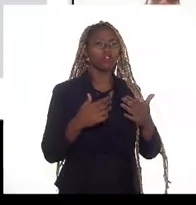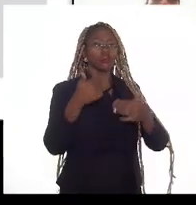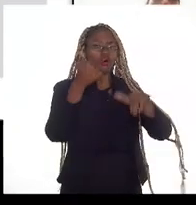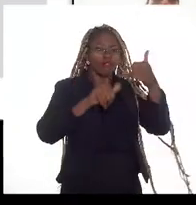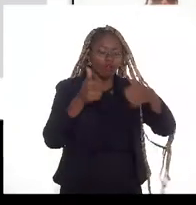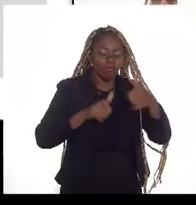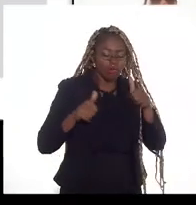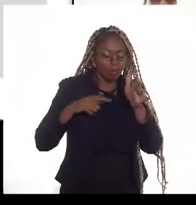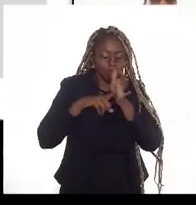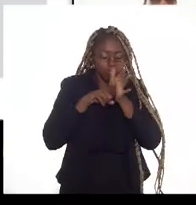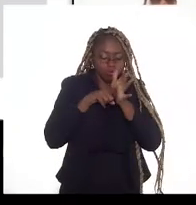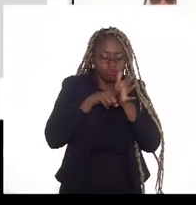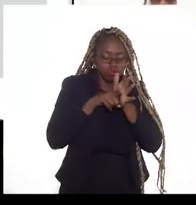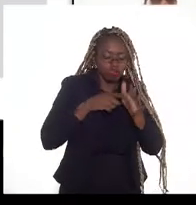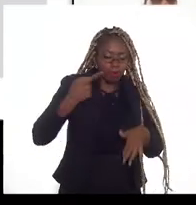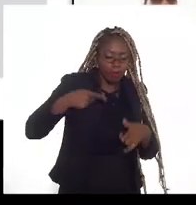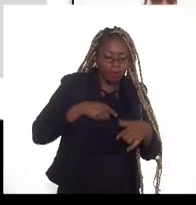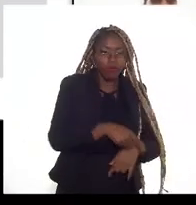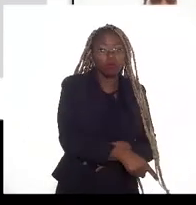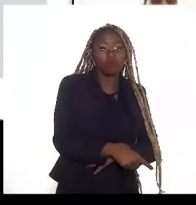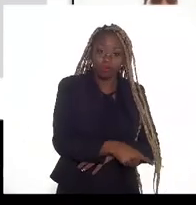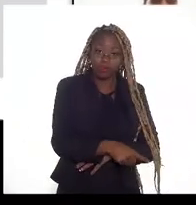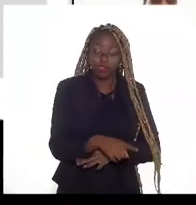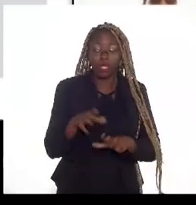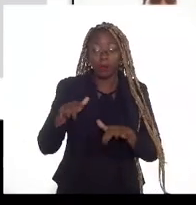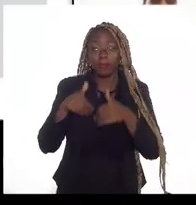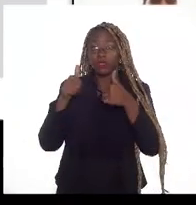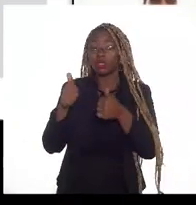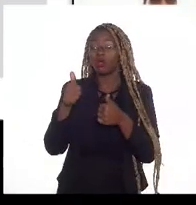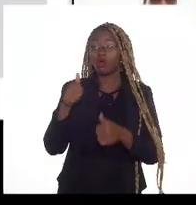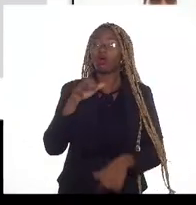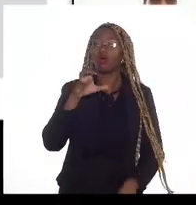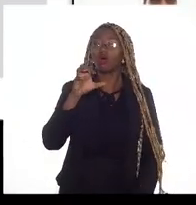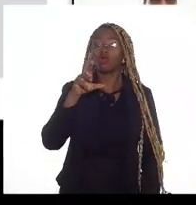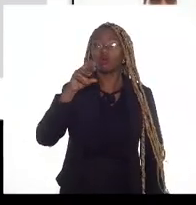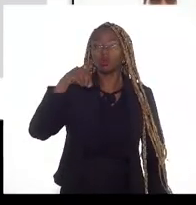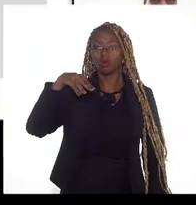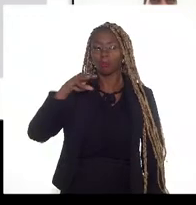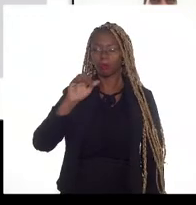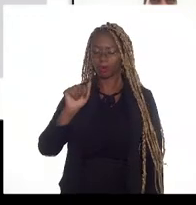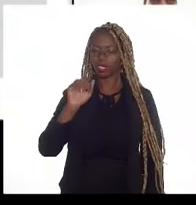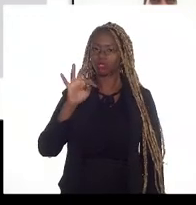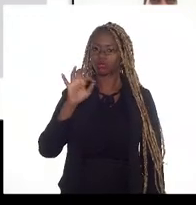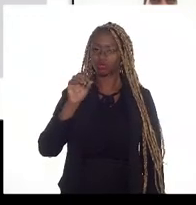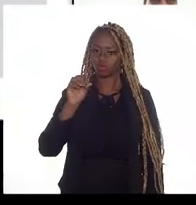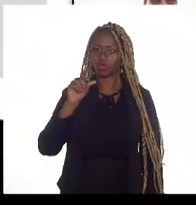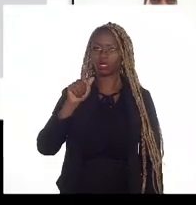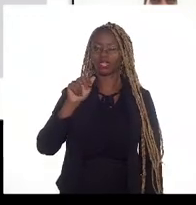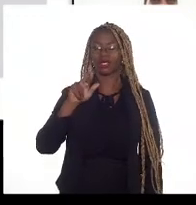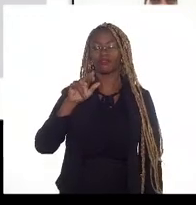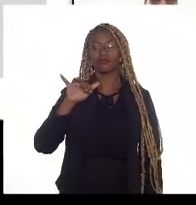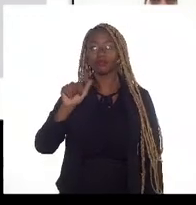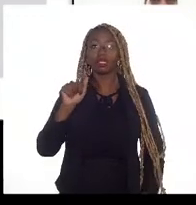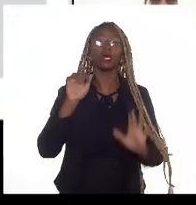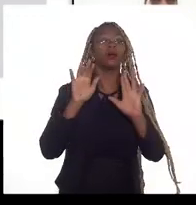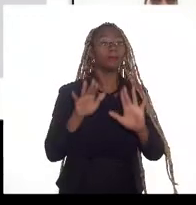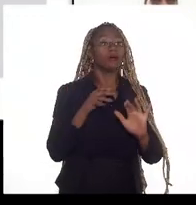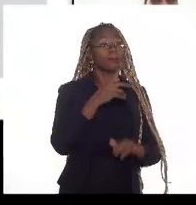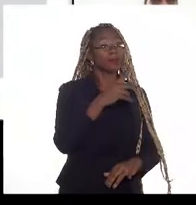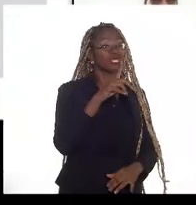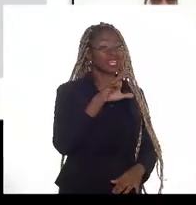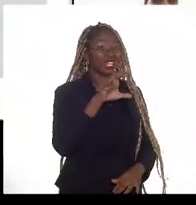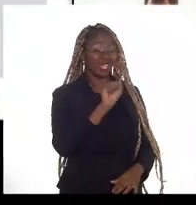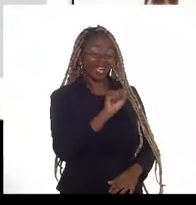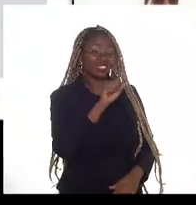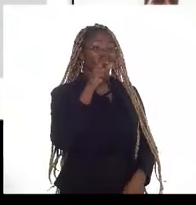elaborada, mas o PCS, ela é retirada mensalmente junto com a produção do cadacão e